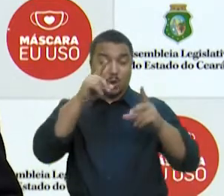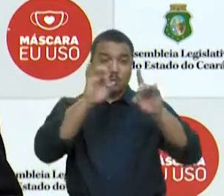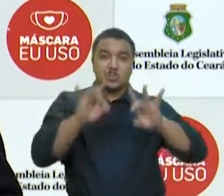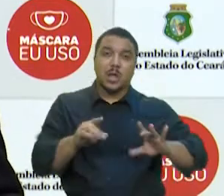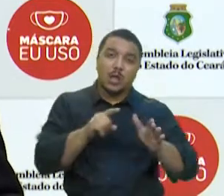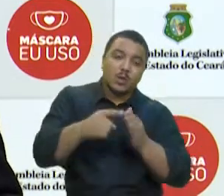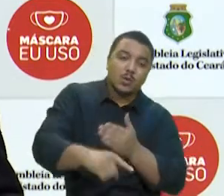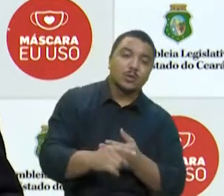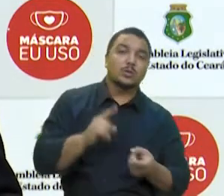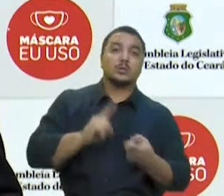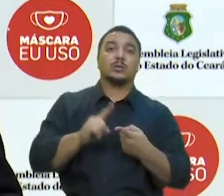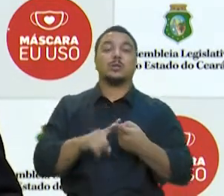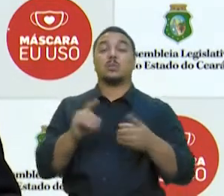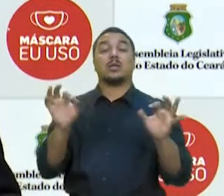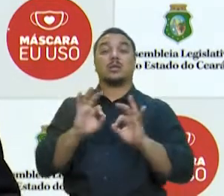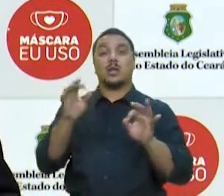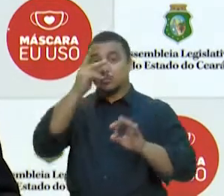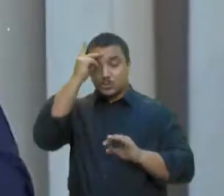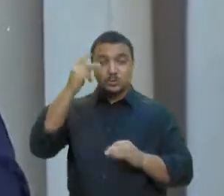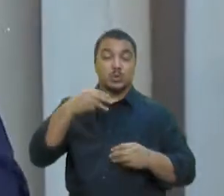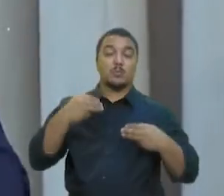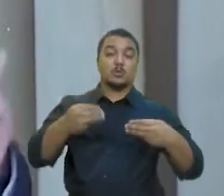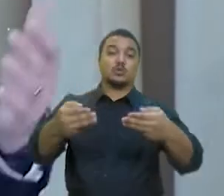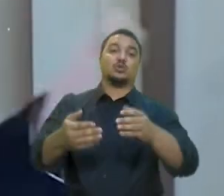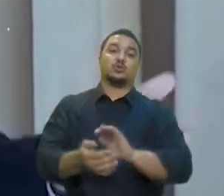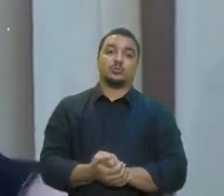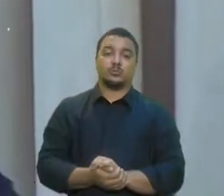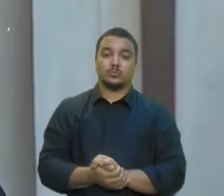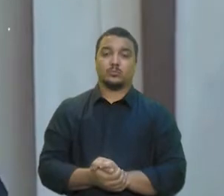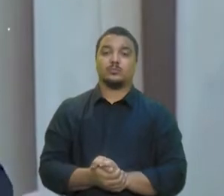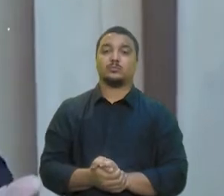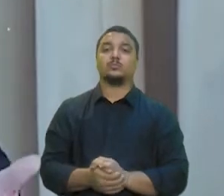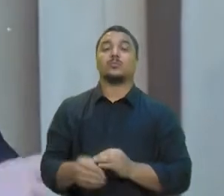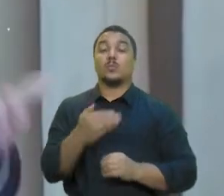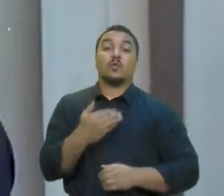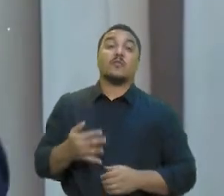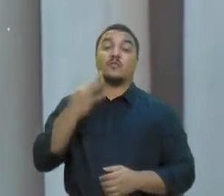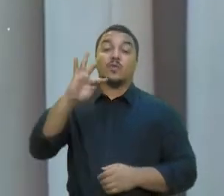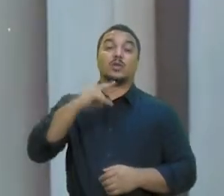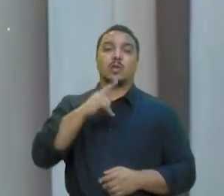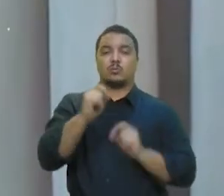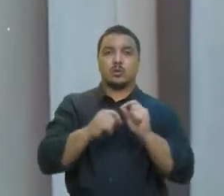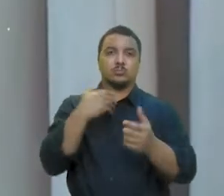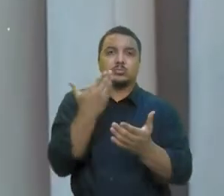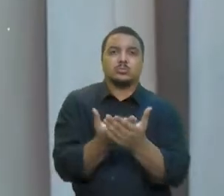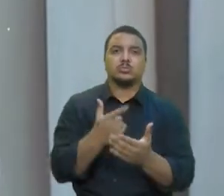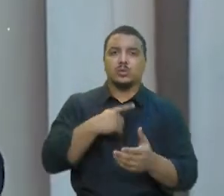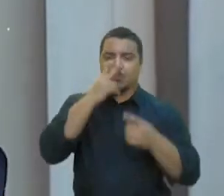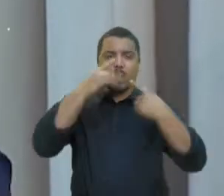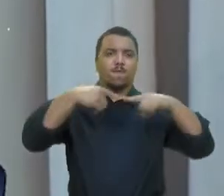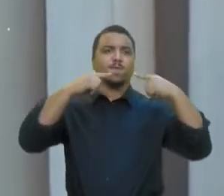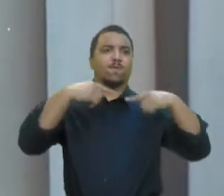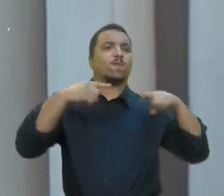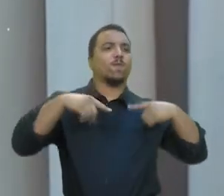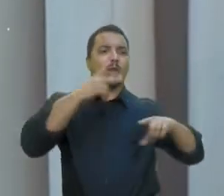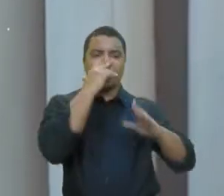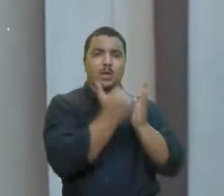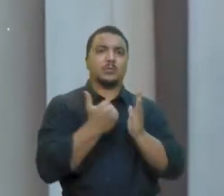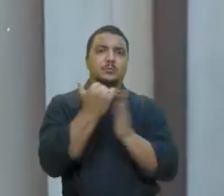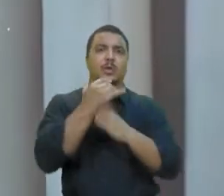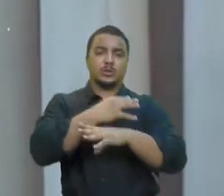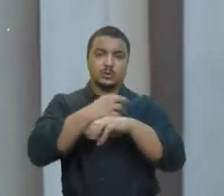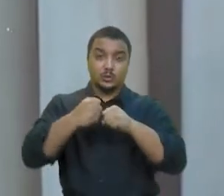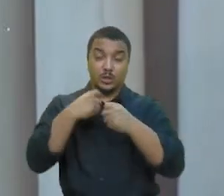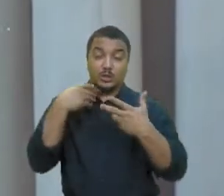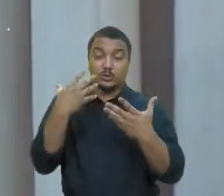nem aos seus ministros da saúde. Enquanto o governo federal não mede esforços para criticar as medidas mais restritivas adotadas